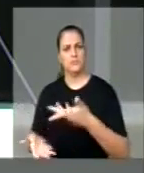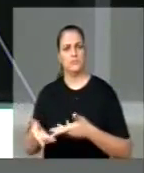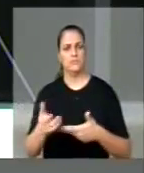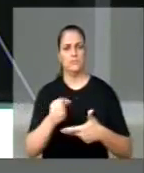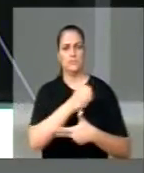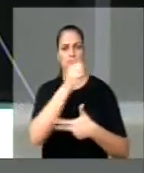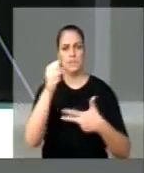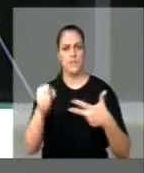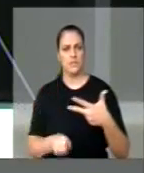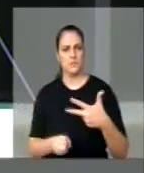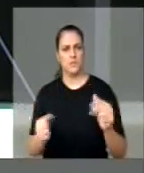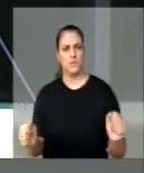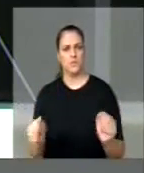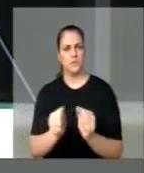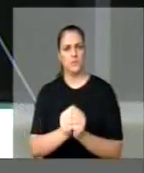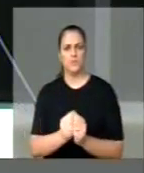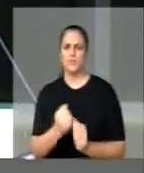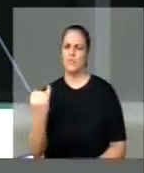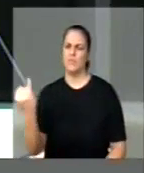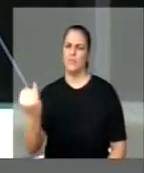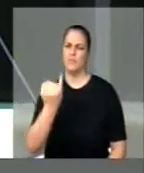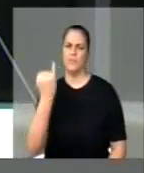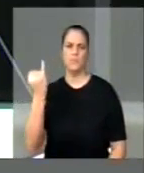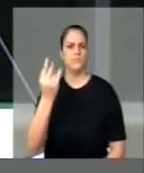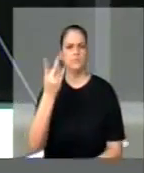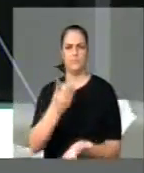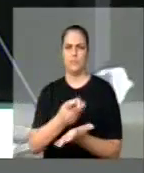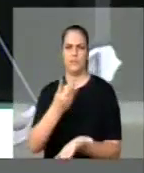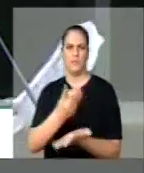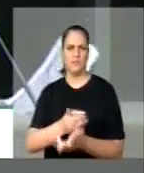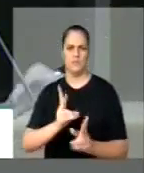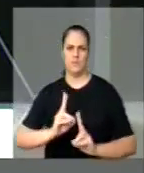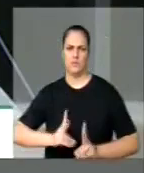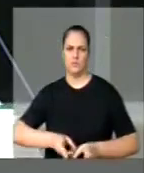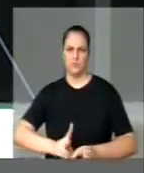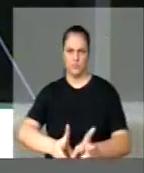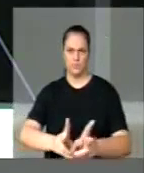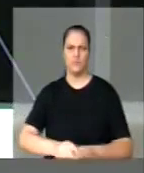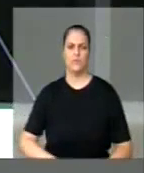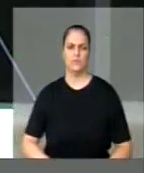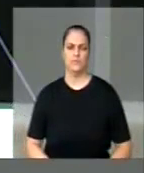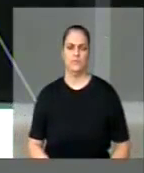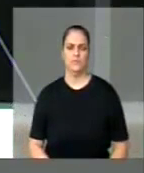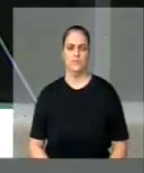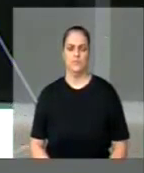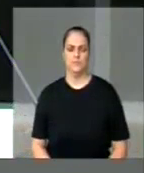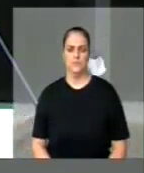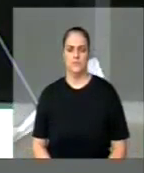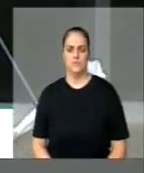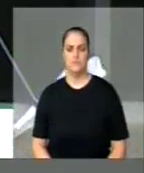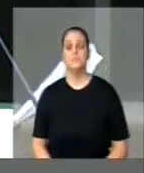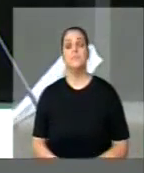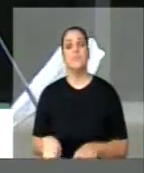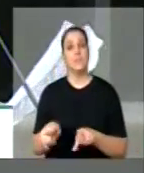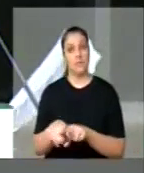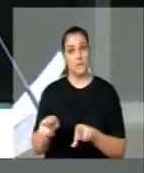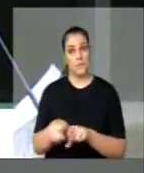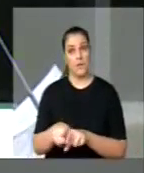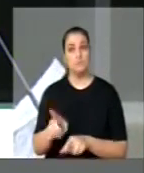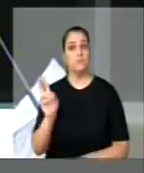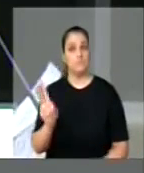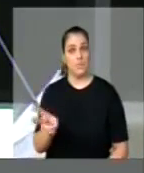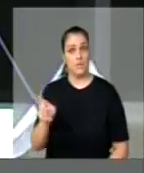poderes, é fundamental que ela seja mantida. Também, o general Vilas Boas, num